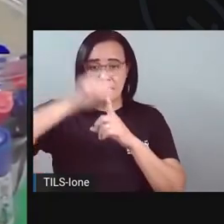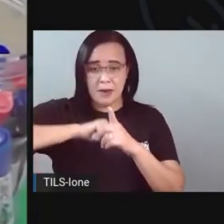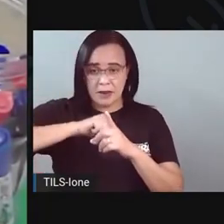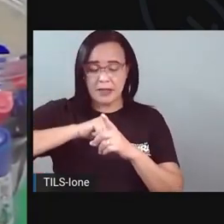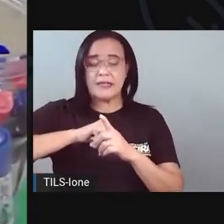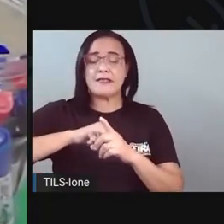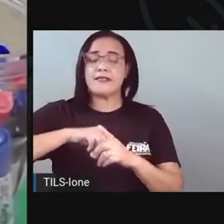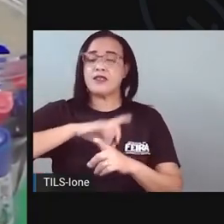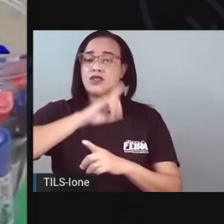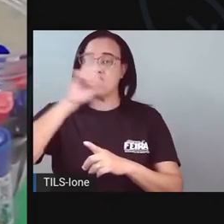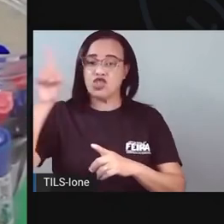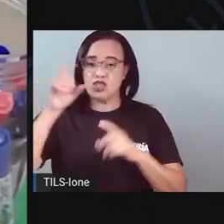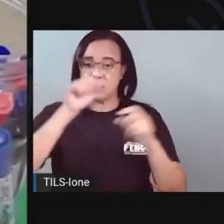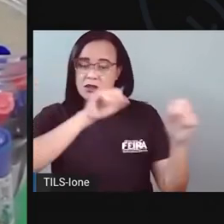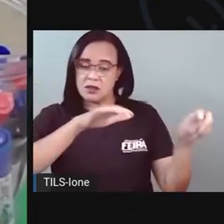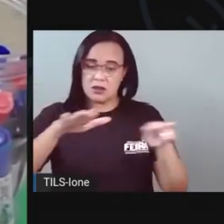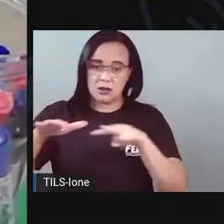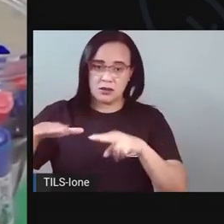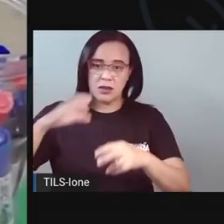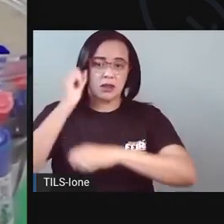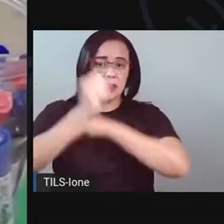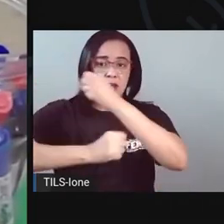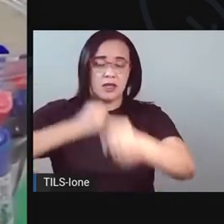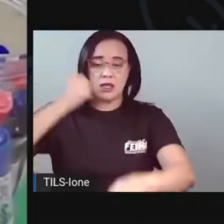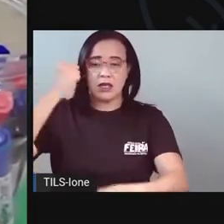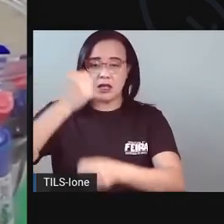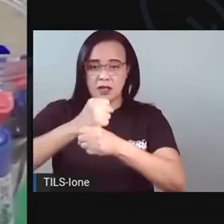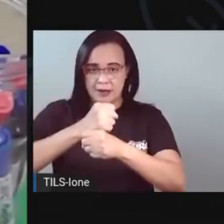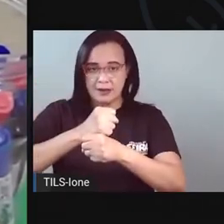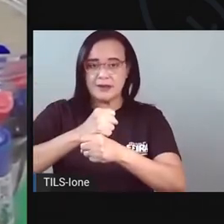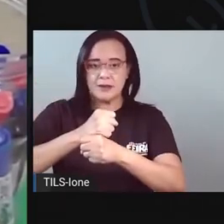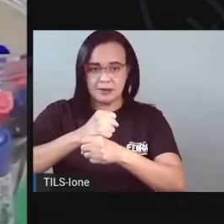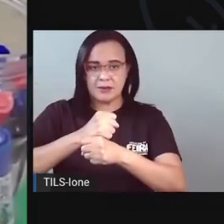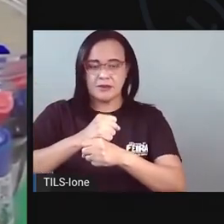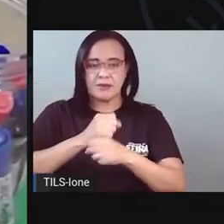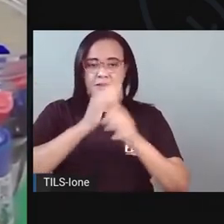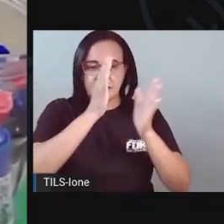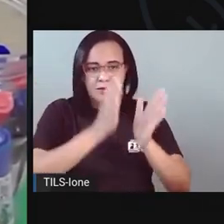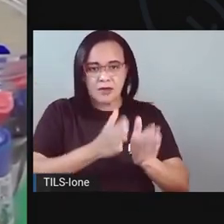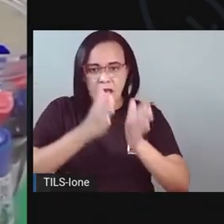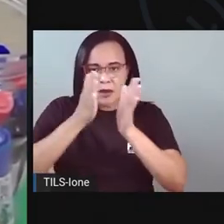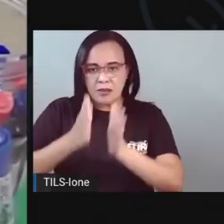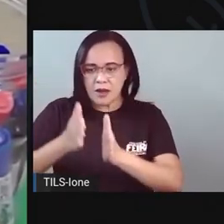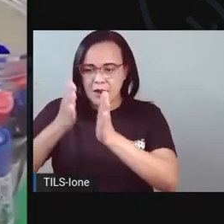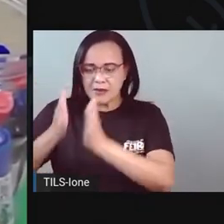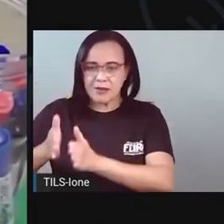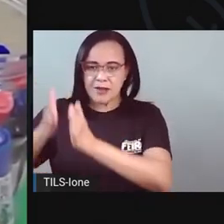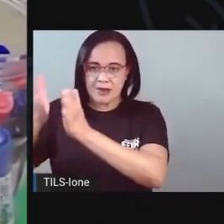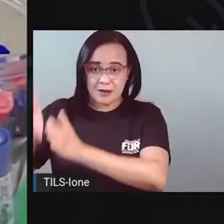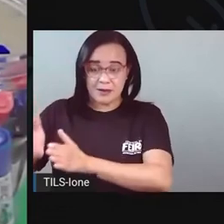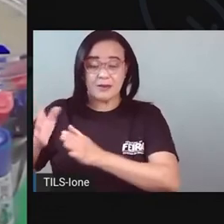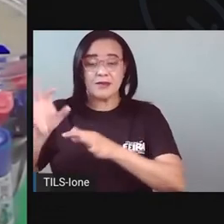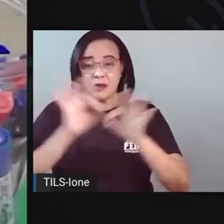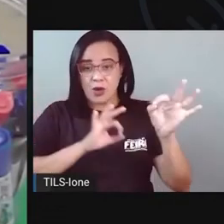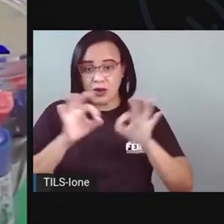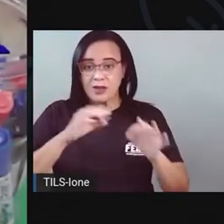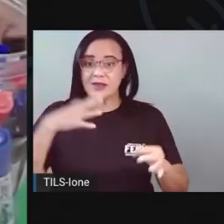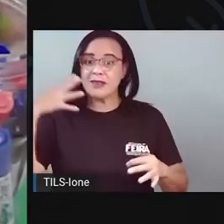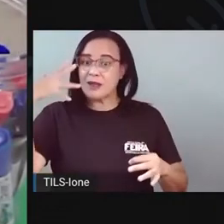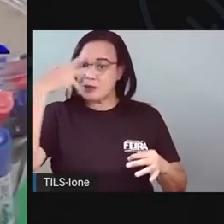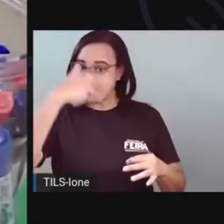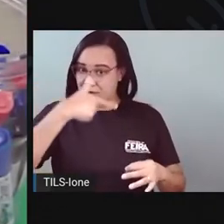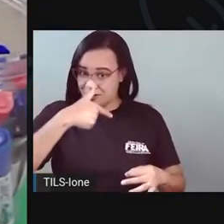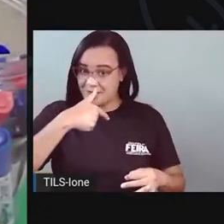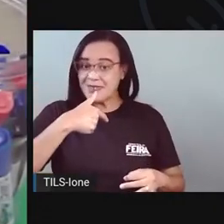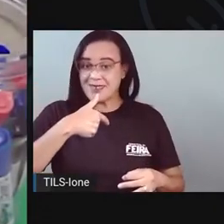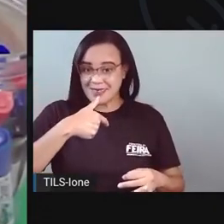ano, ó. E aí eu monto assim, separadinho, pra ficar, ó, bem bonitinho. Tá vendo? Não vou precisar